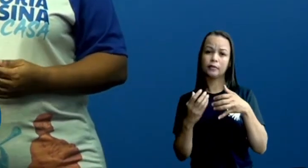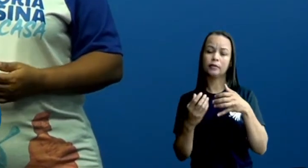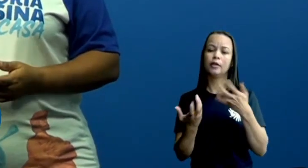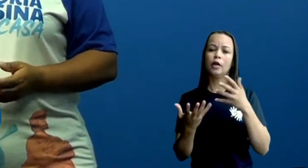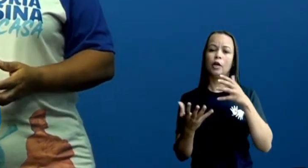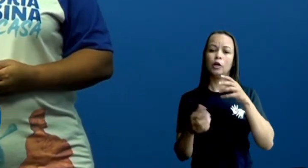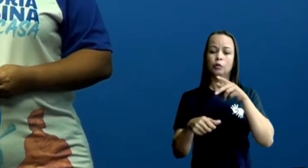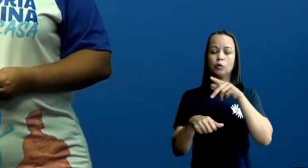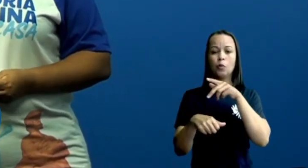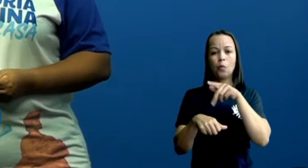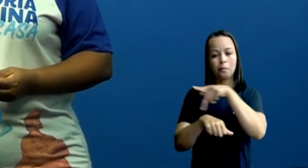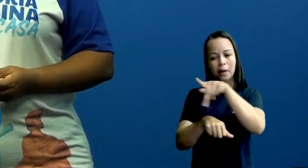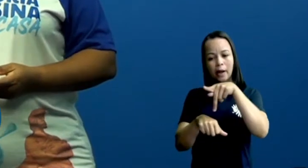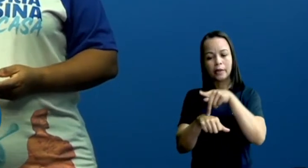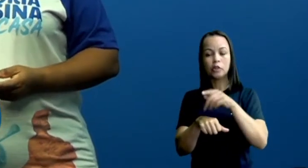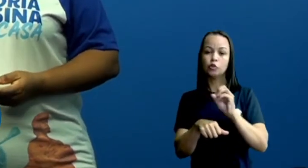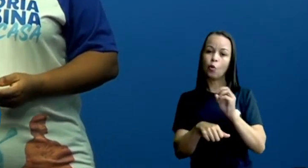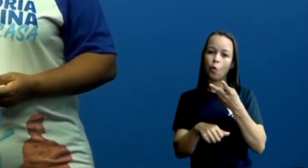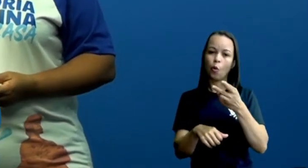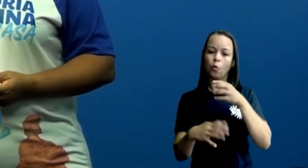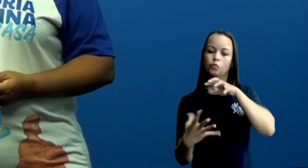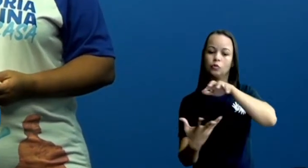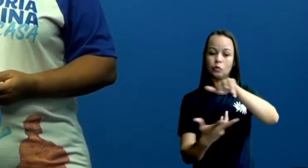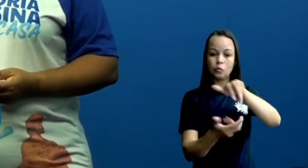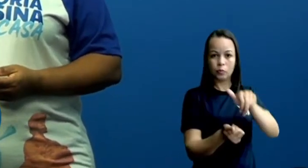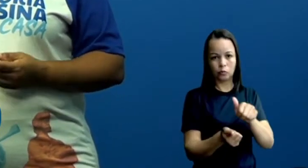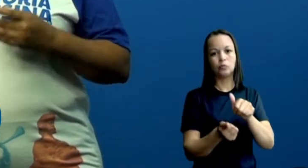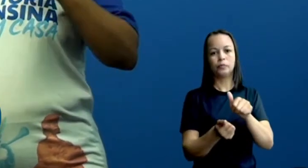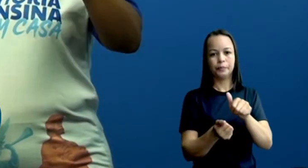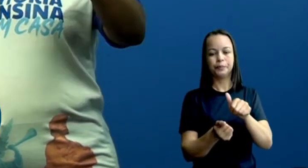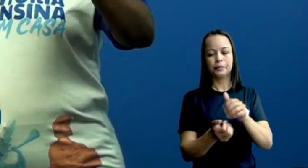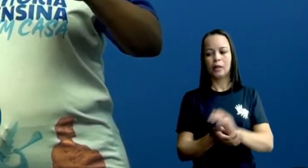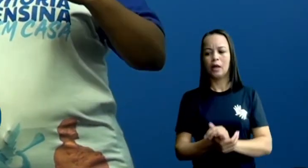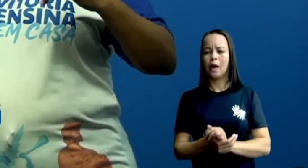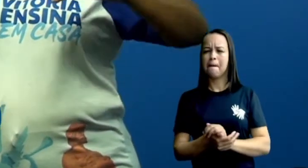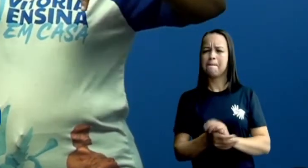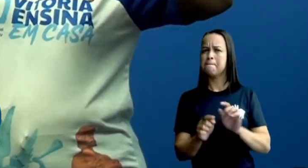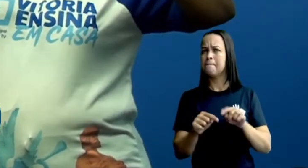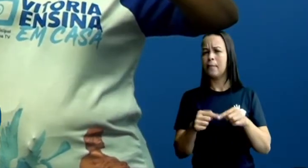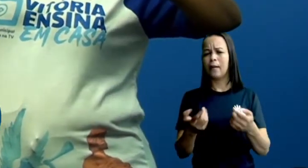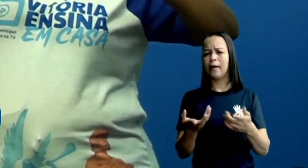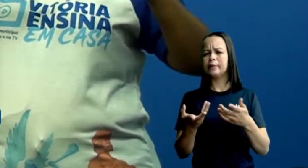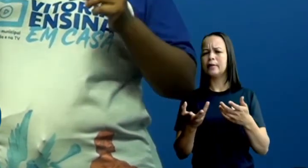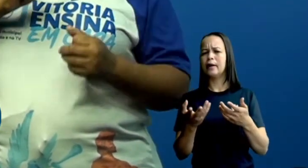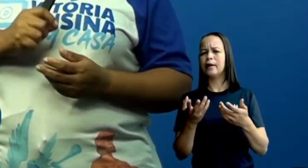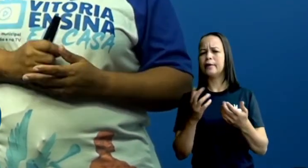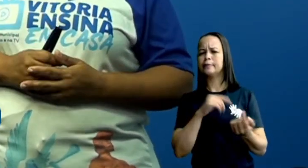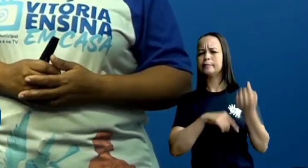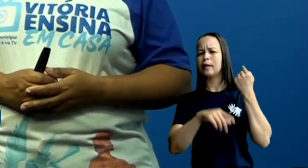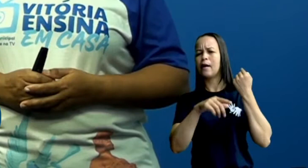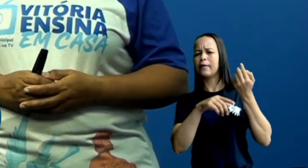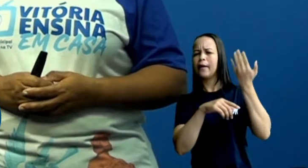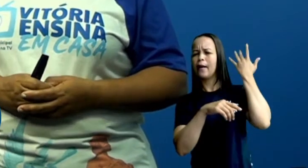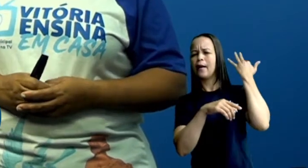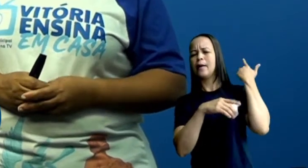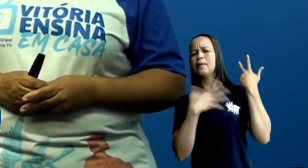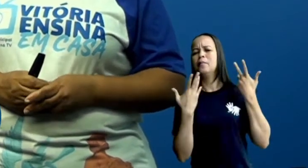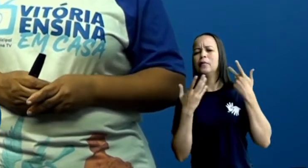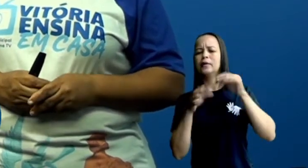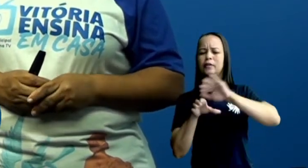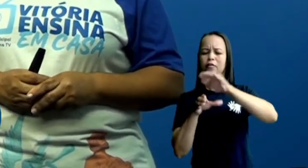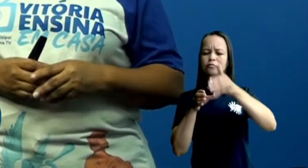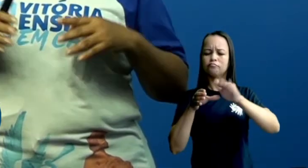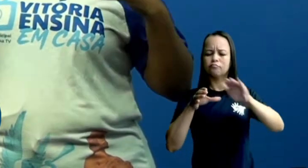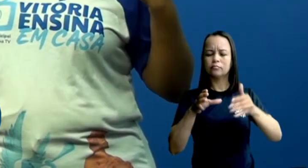Mas, será que antigamente, naquela época que teve a Batalha das